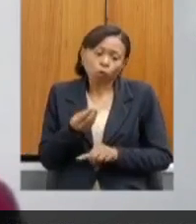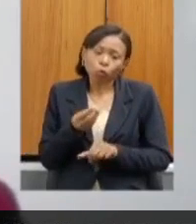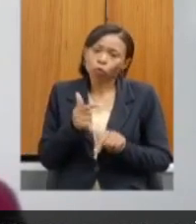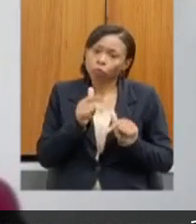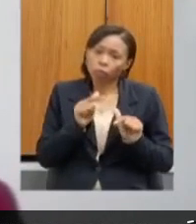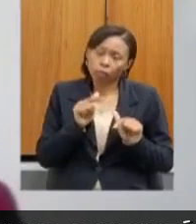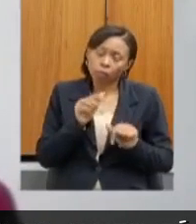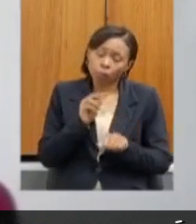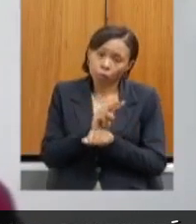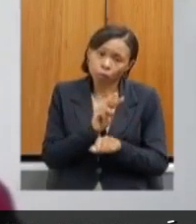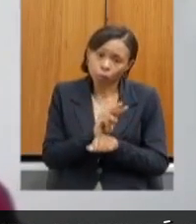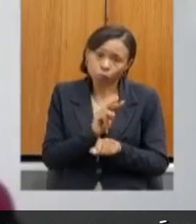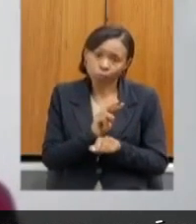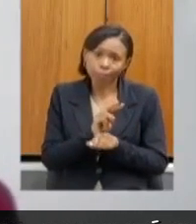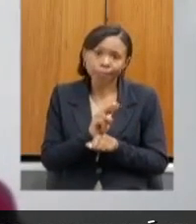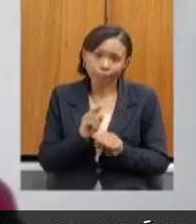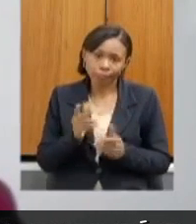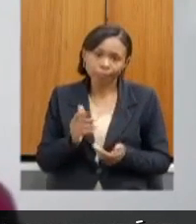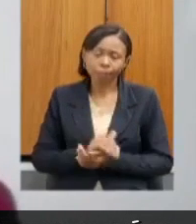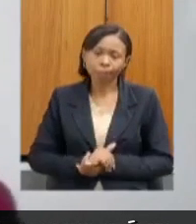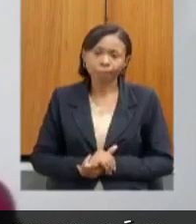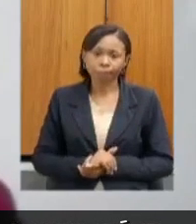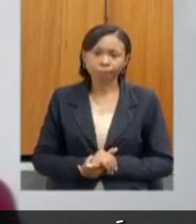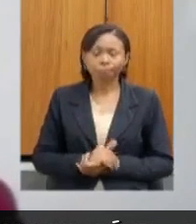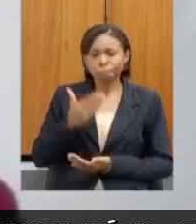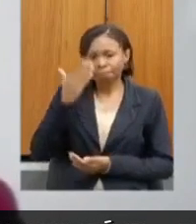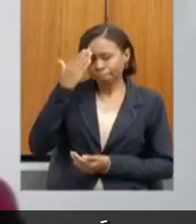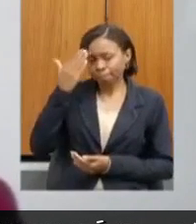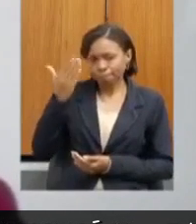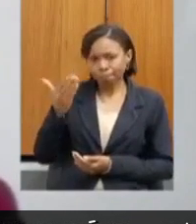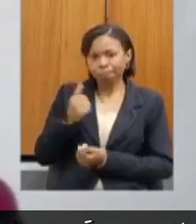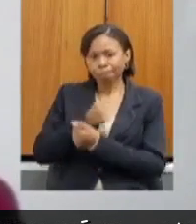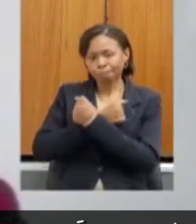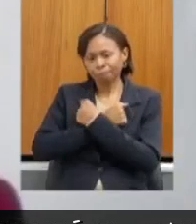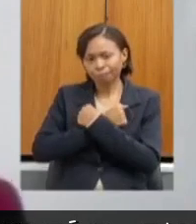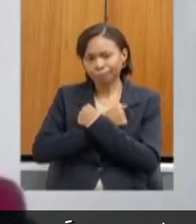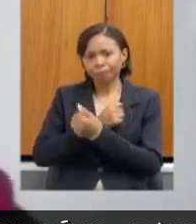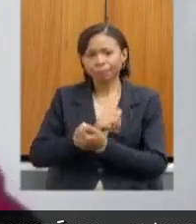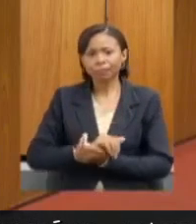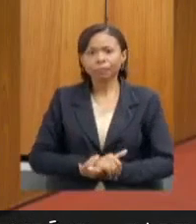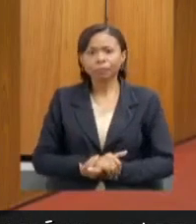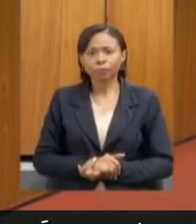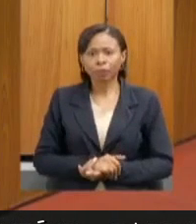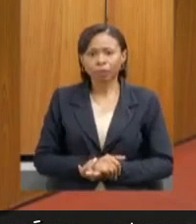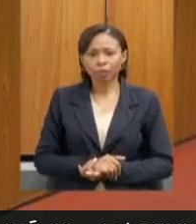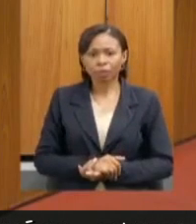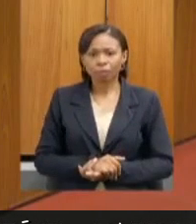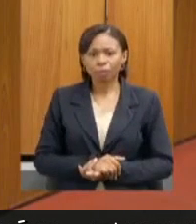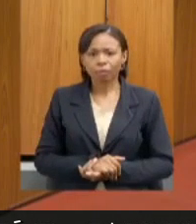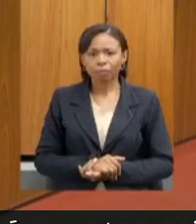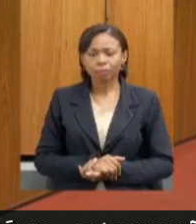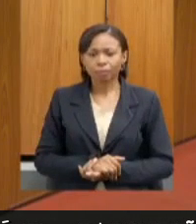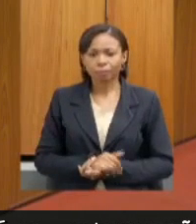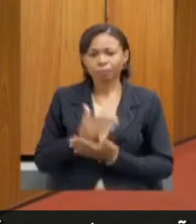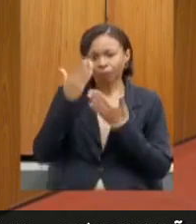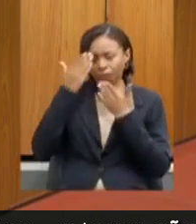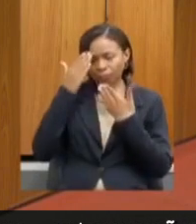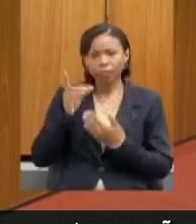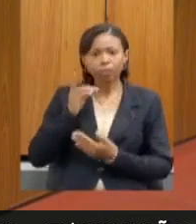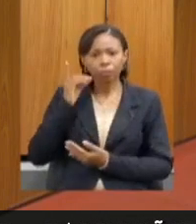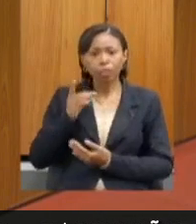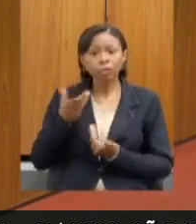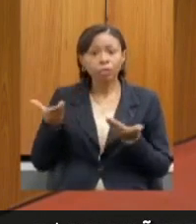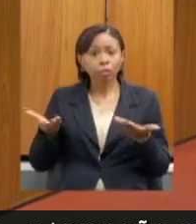maior do Estado sobre essas comunidades. Muito obrigada, um grande abraço. Muito obrigado, deputada Leninha. Passa a palavra à